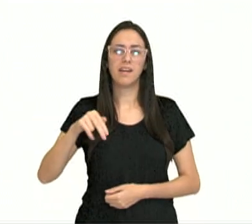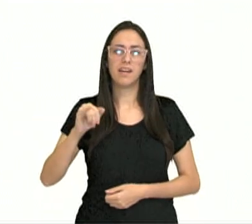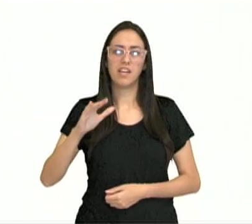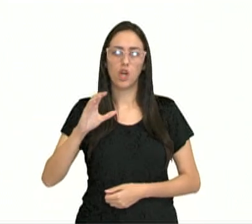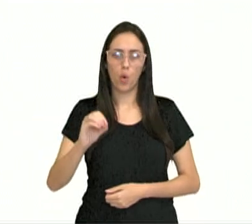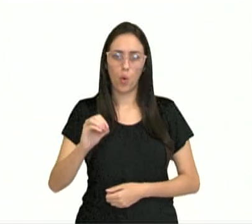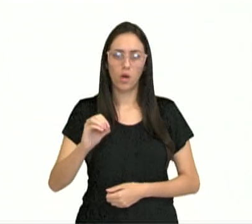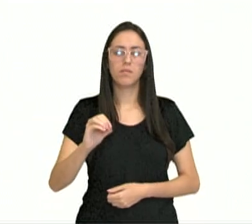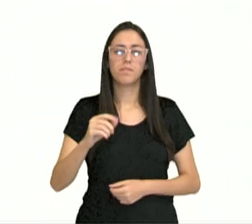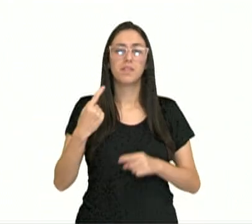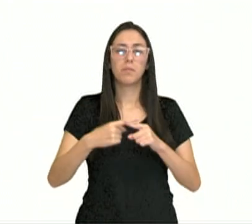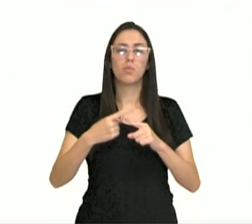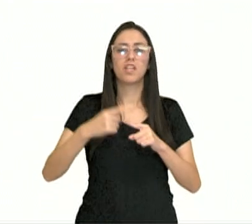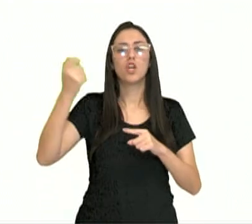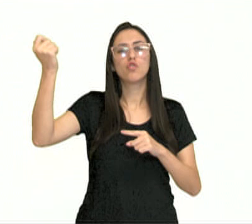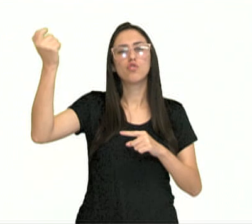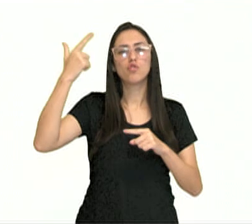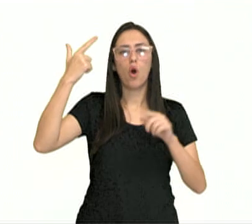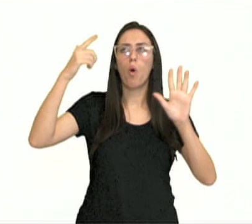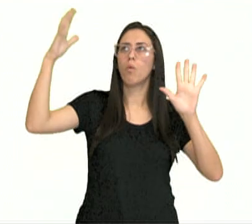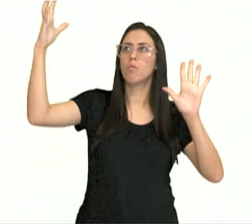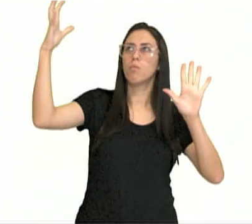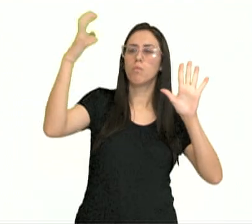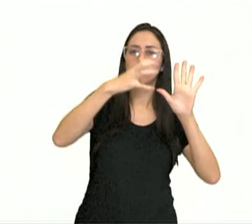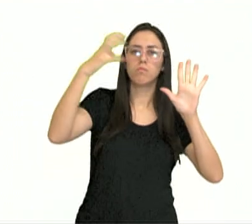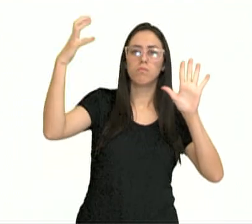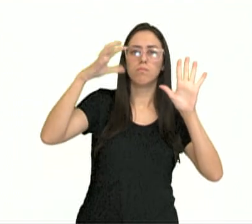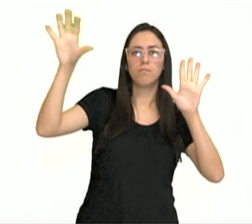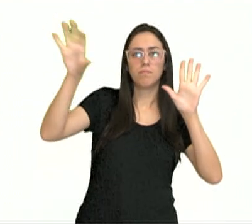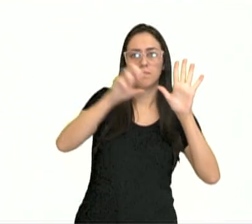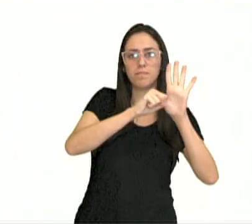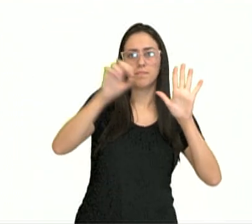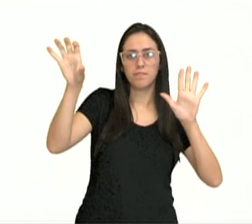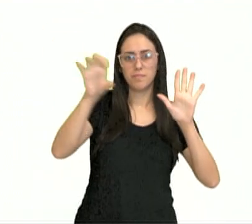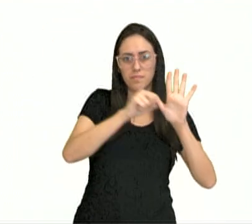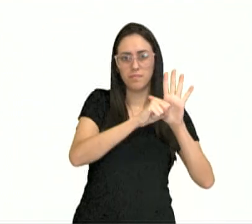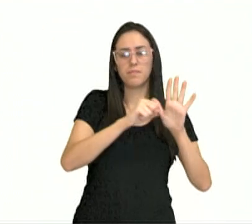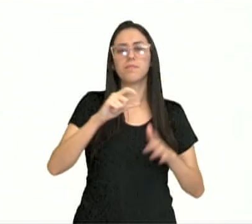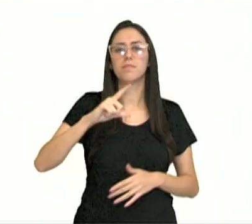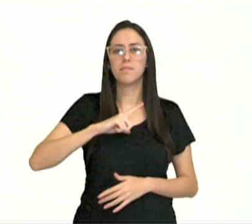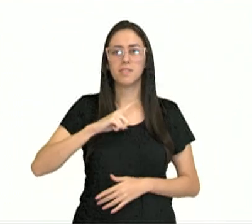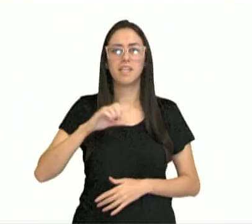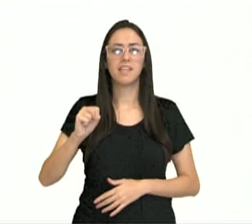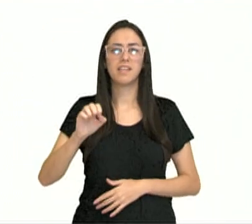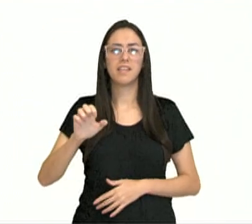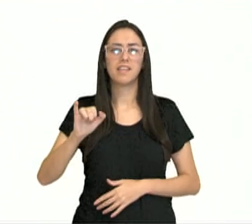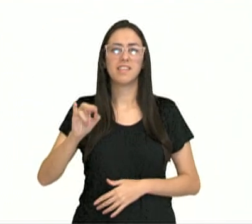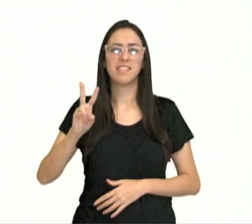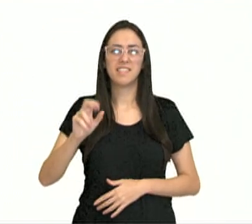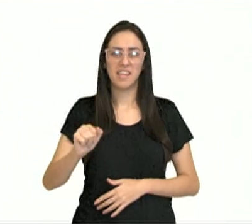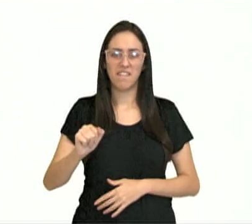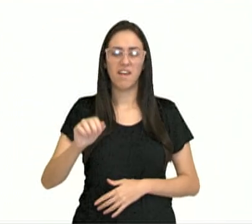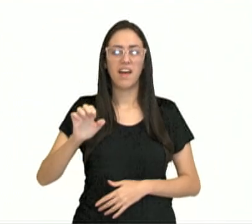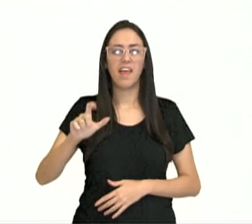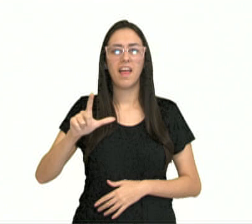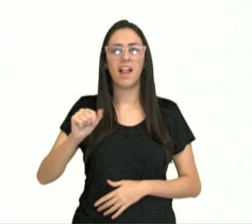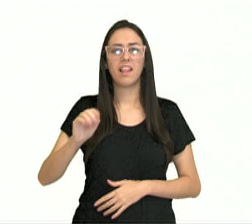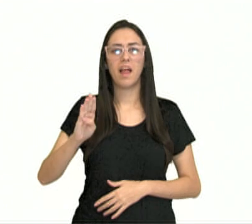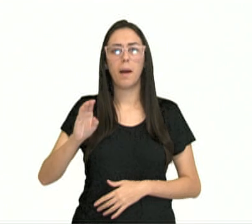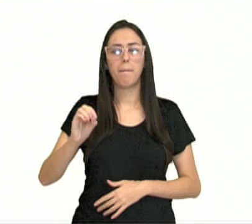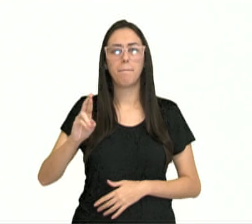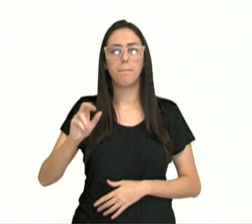graças ao processo de fotossíntese, produção de seiva elaborada, açúcar para a planta,